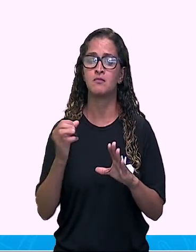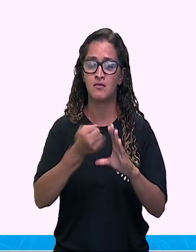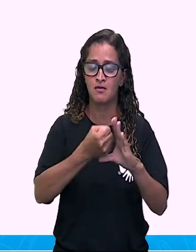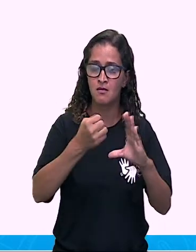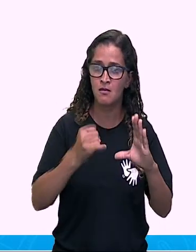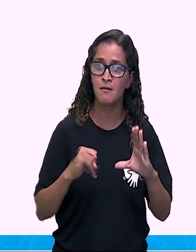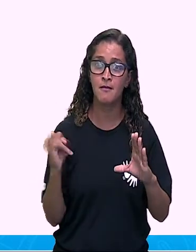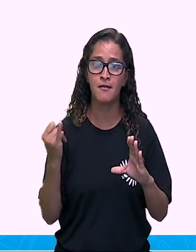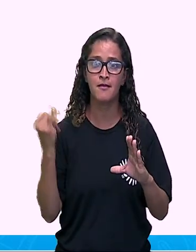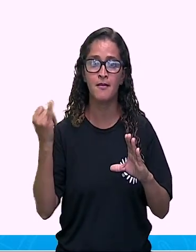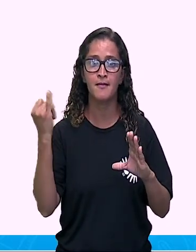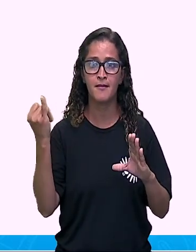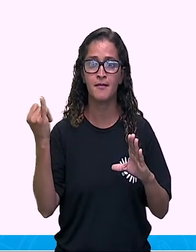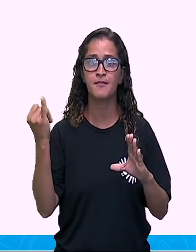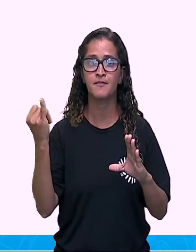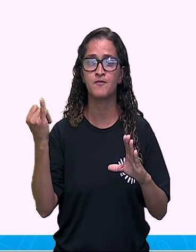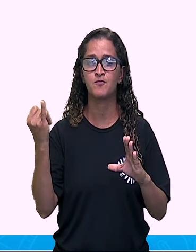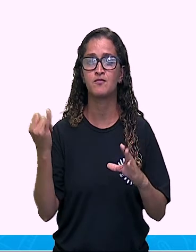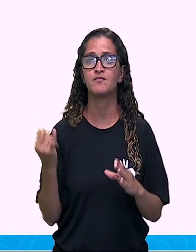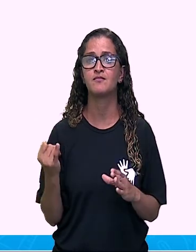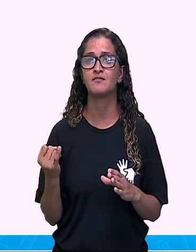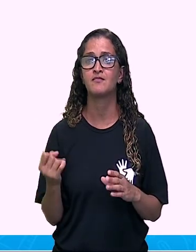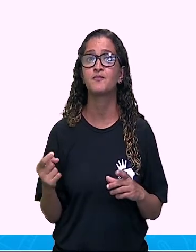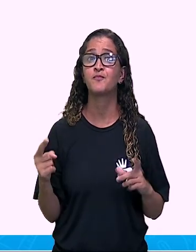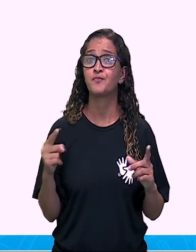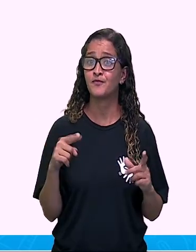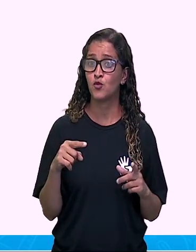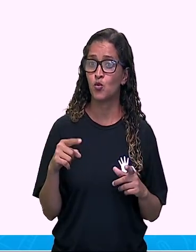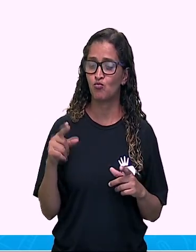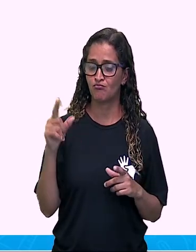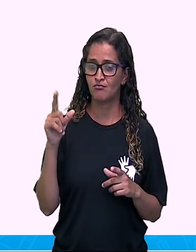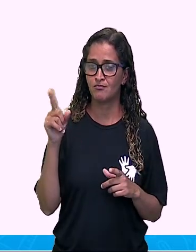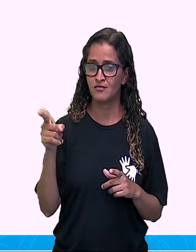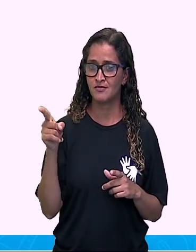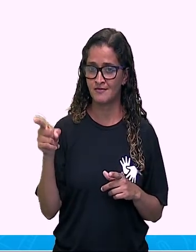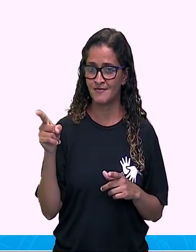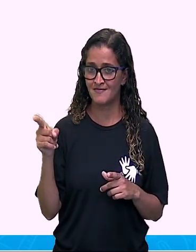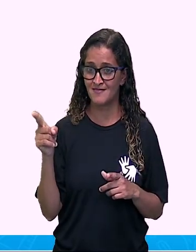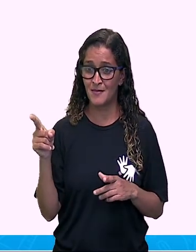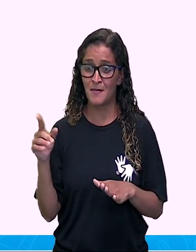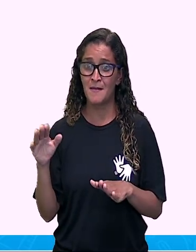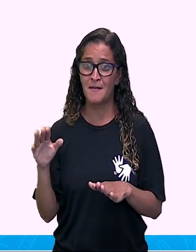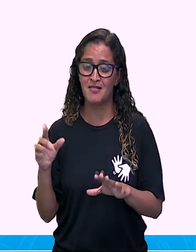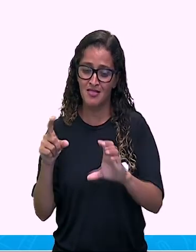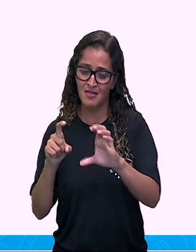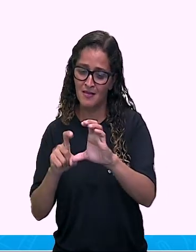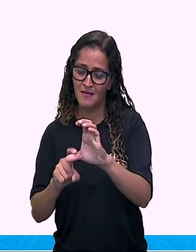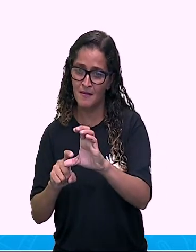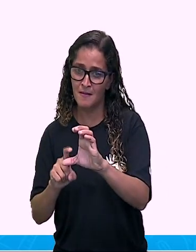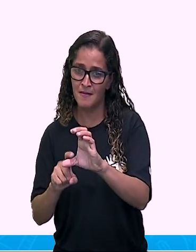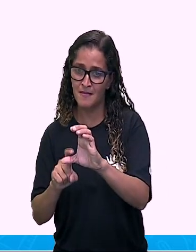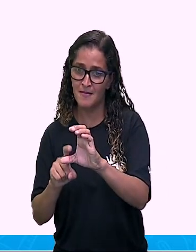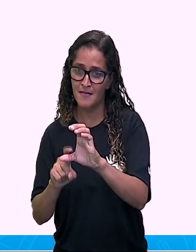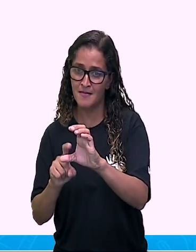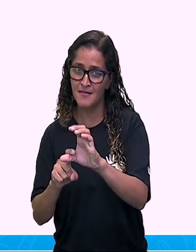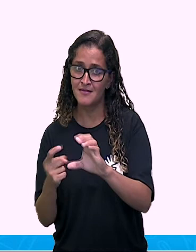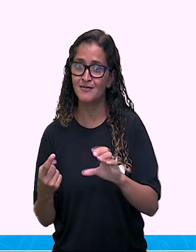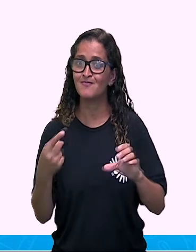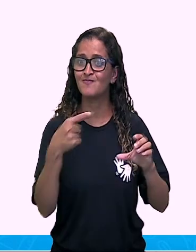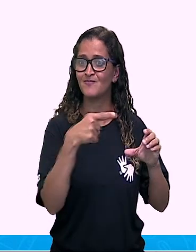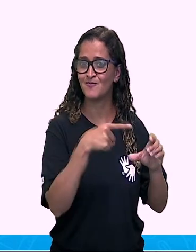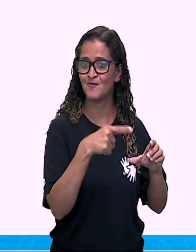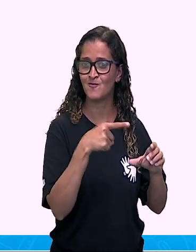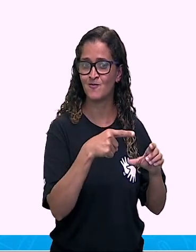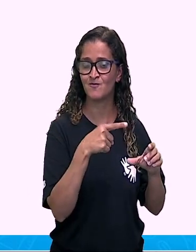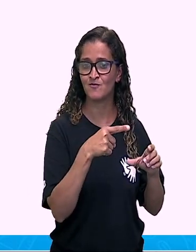precisam, dependem dos seres não vivos. Por exemplo, o cavalo, ele precisa